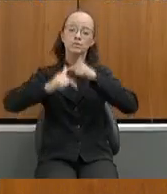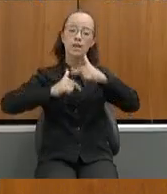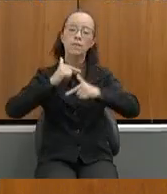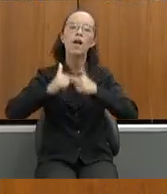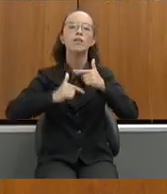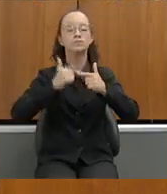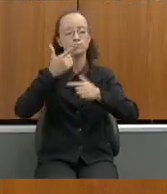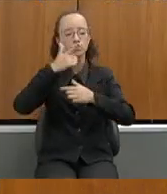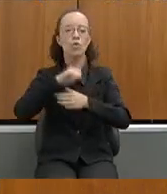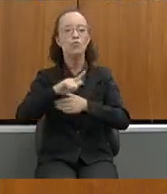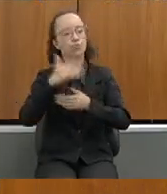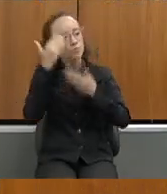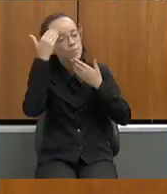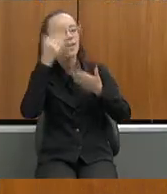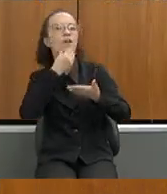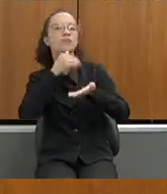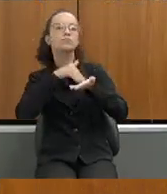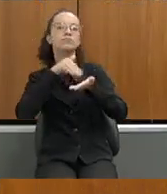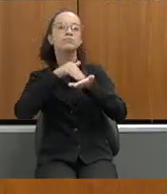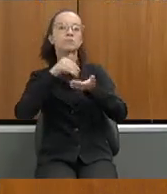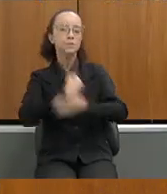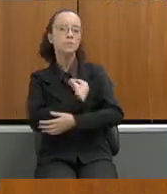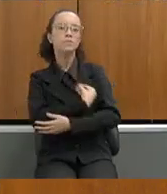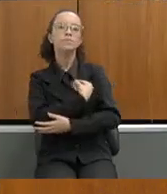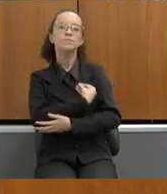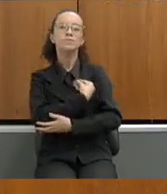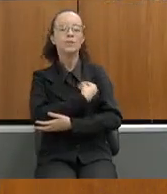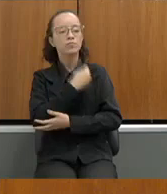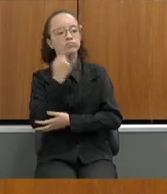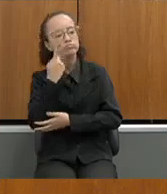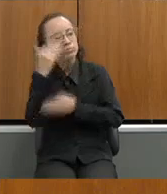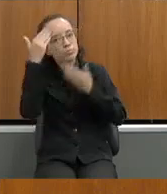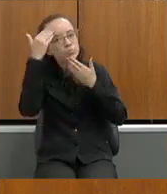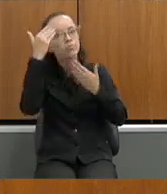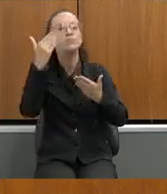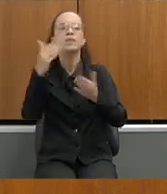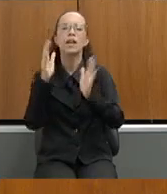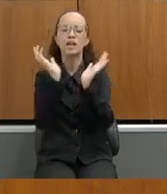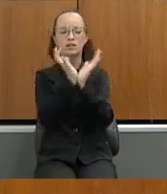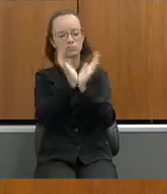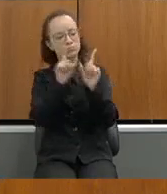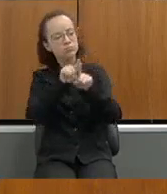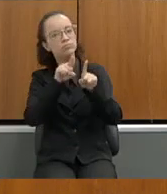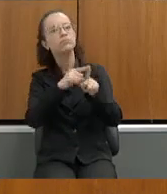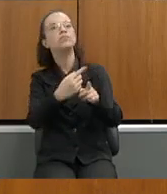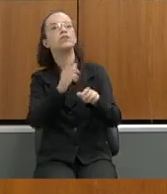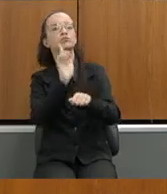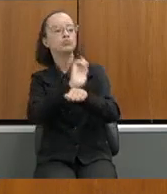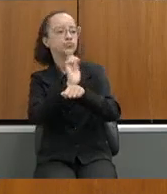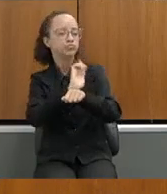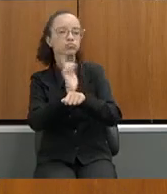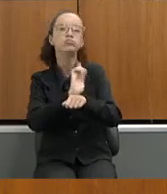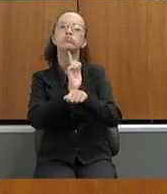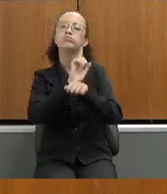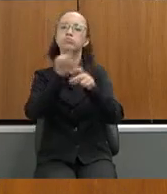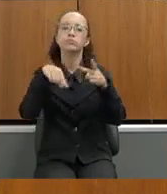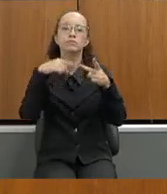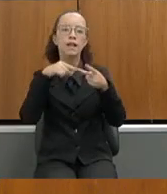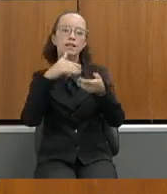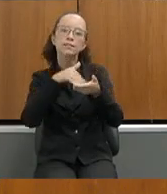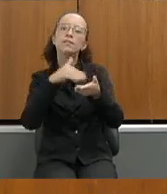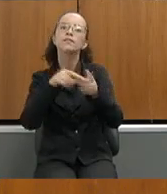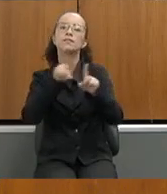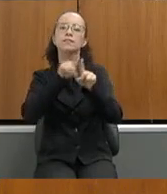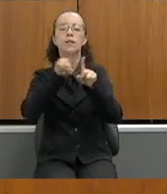mais uma vez então secretário agradecer a sua presença de toda a sua equipe de gestores da secretaria e das